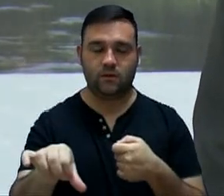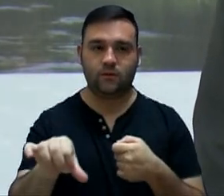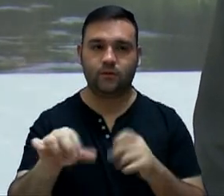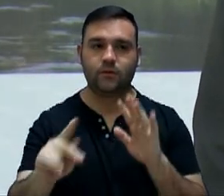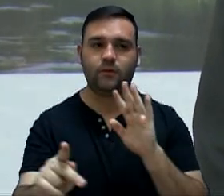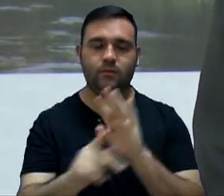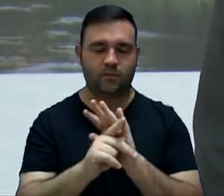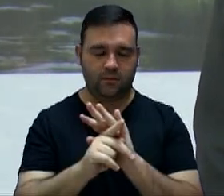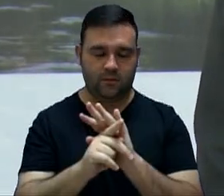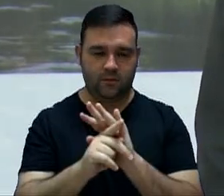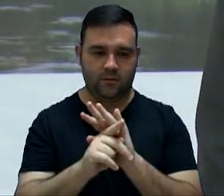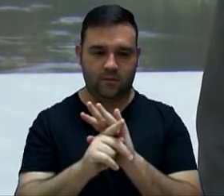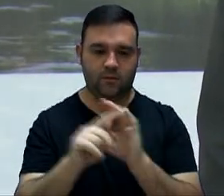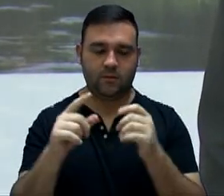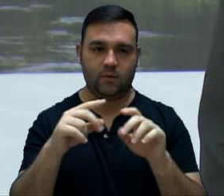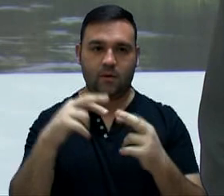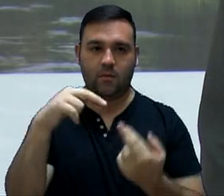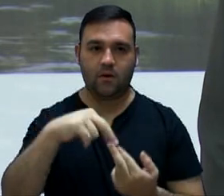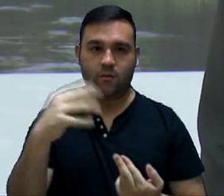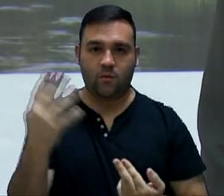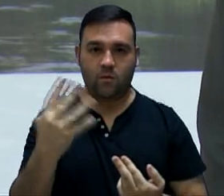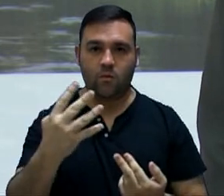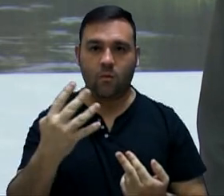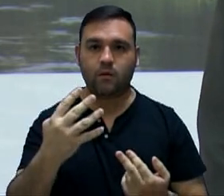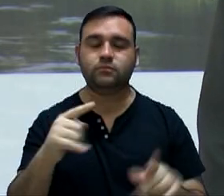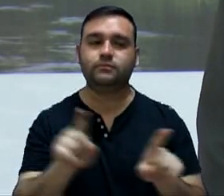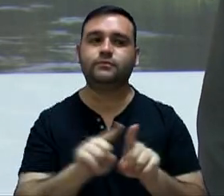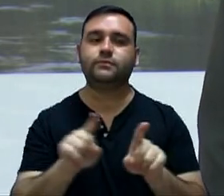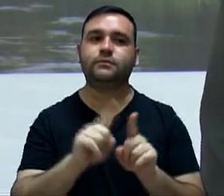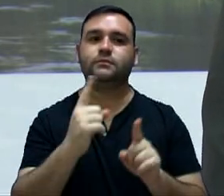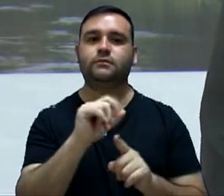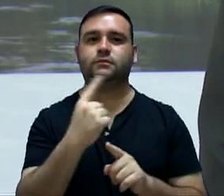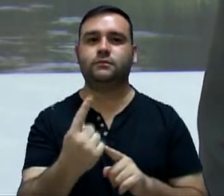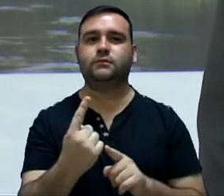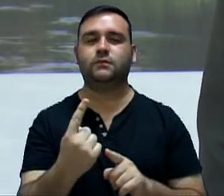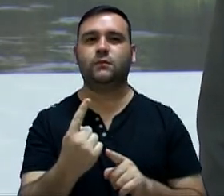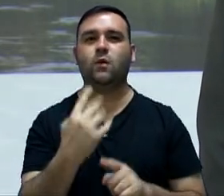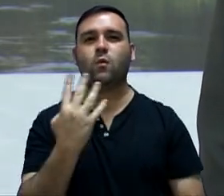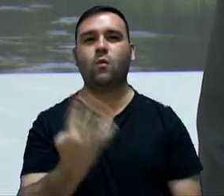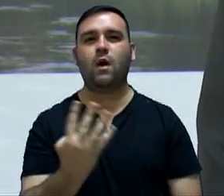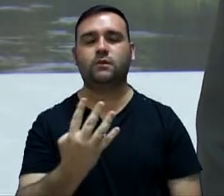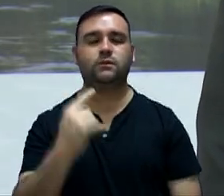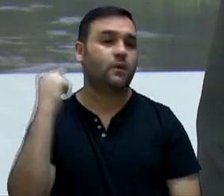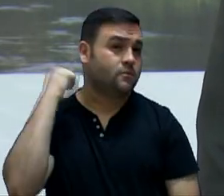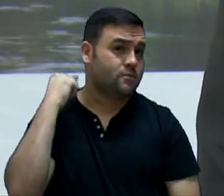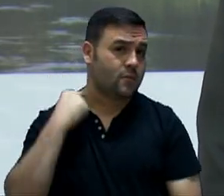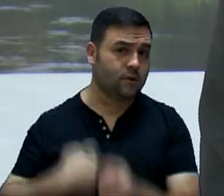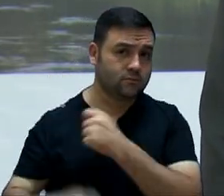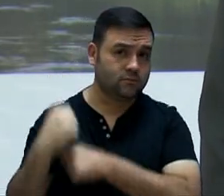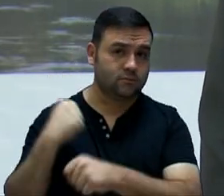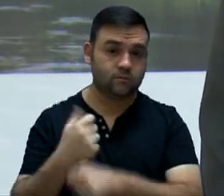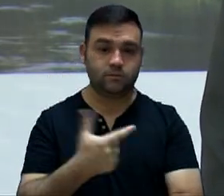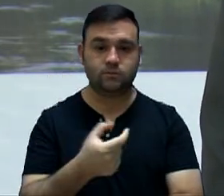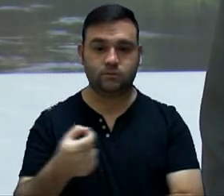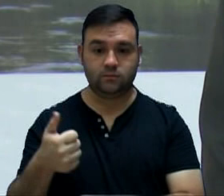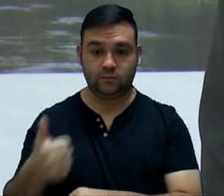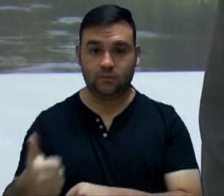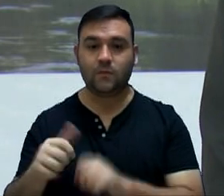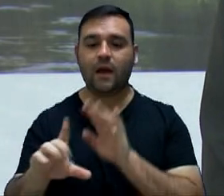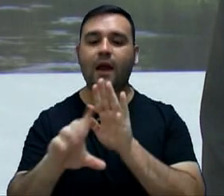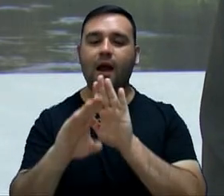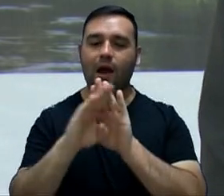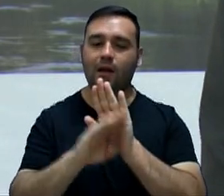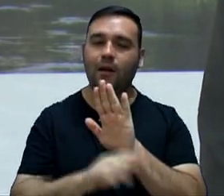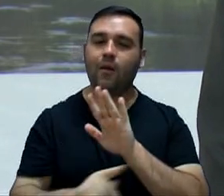do parágrafo 4º da Lei Complementar nº 101, de 4 de maio de 2001, a conhecida